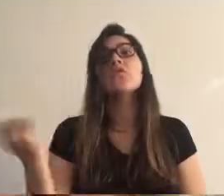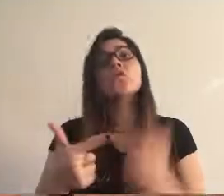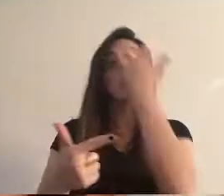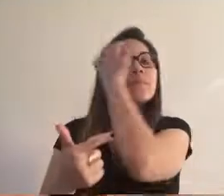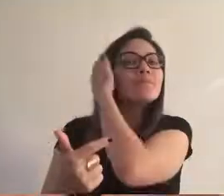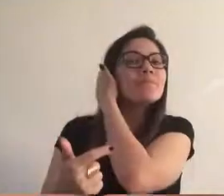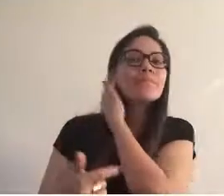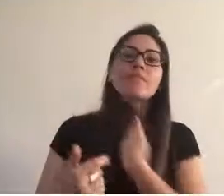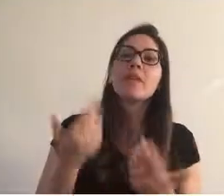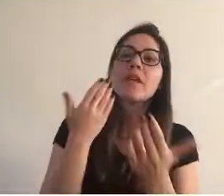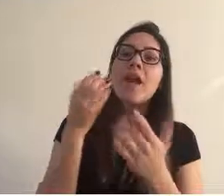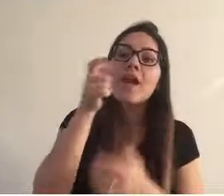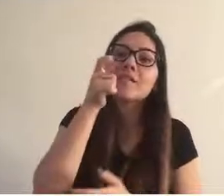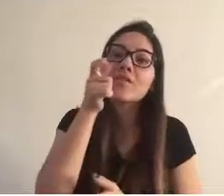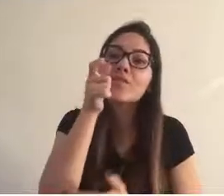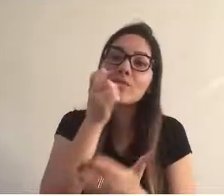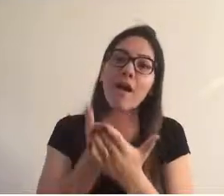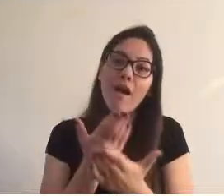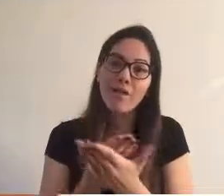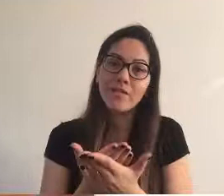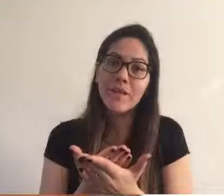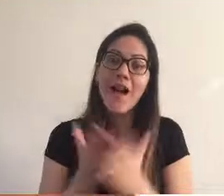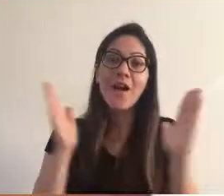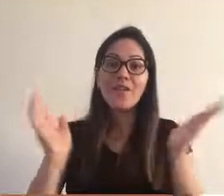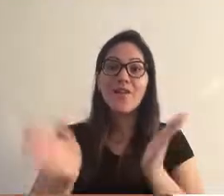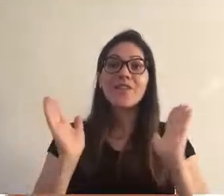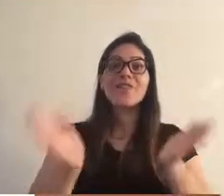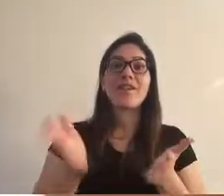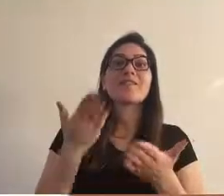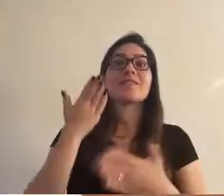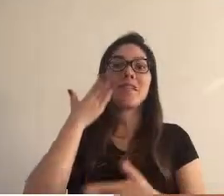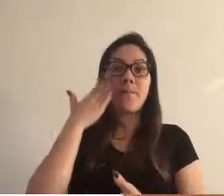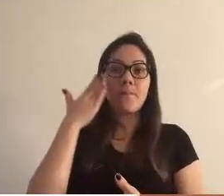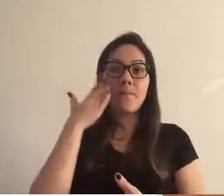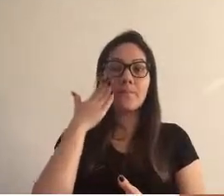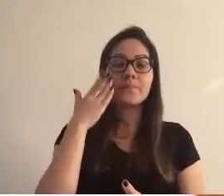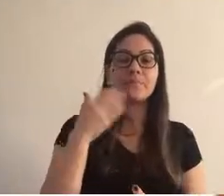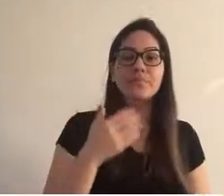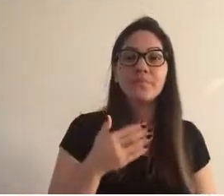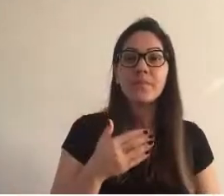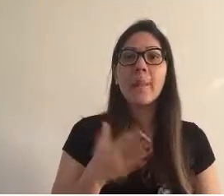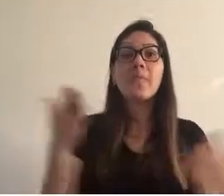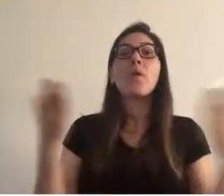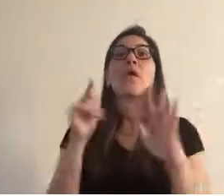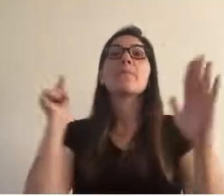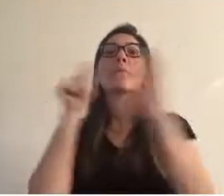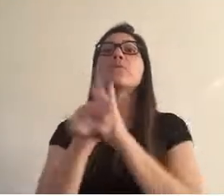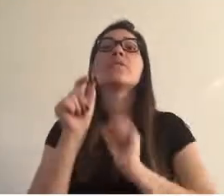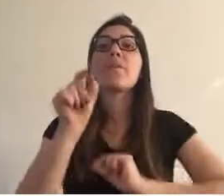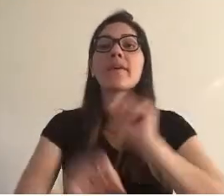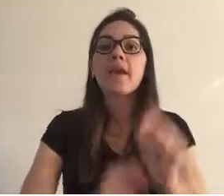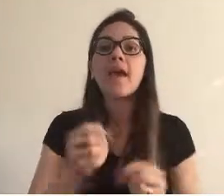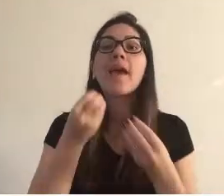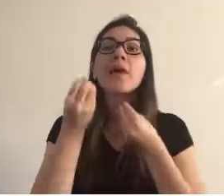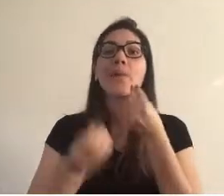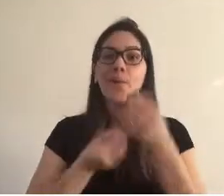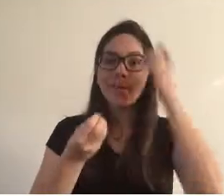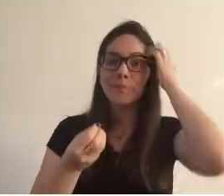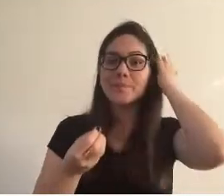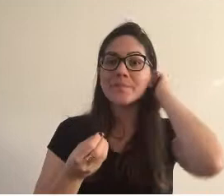que aquele que você passa assistindo as aulas. Agora que já sabemos o quando e o quanto, a pergunta é como.